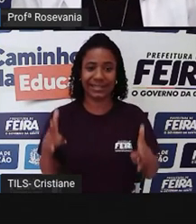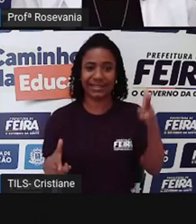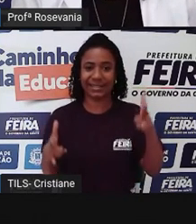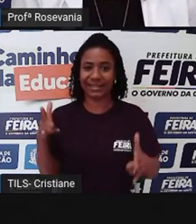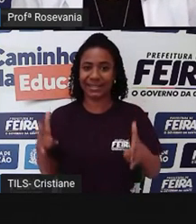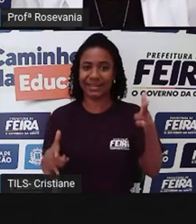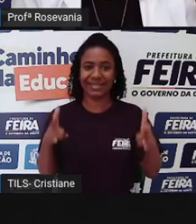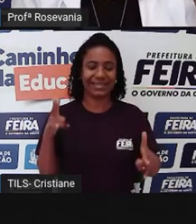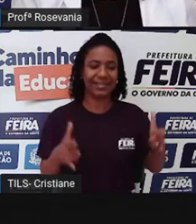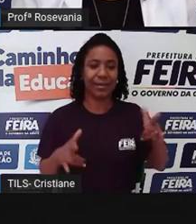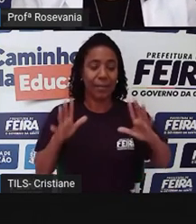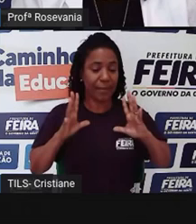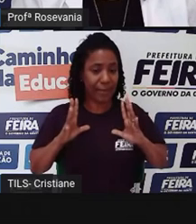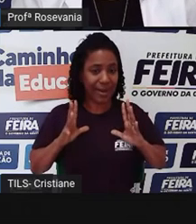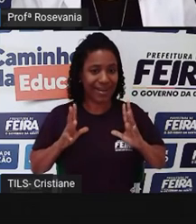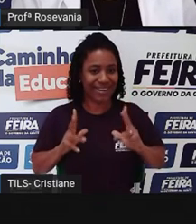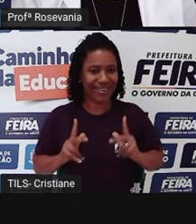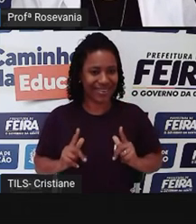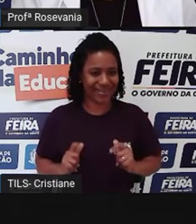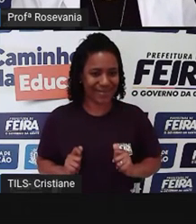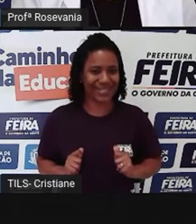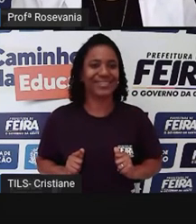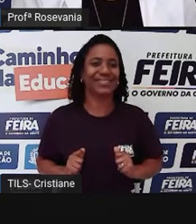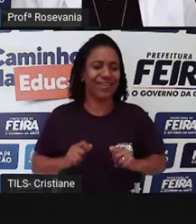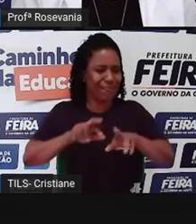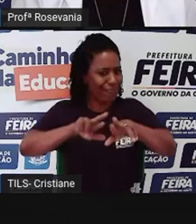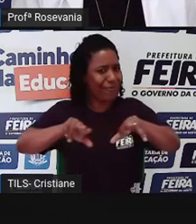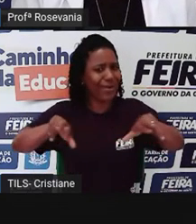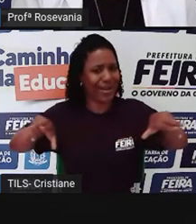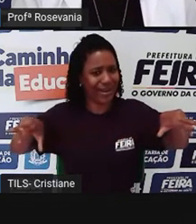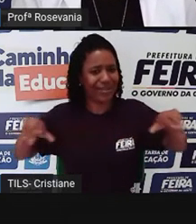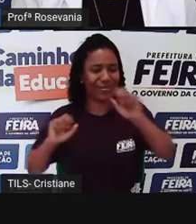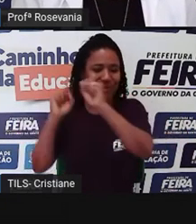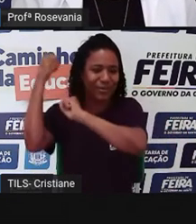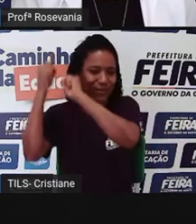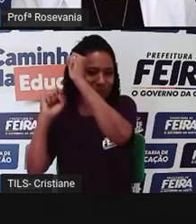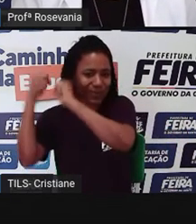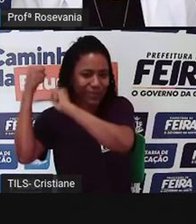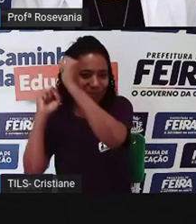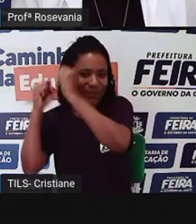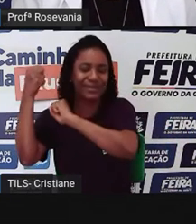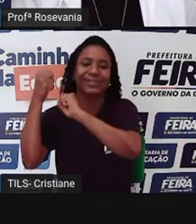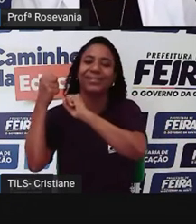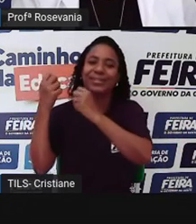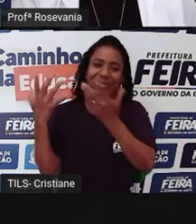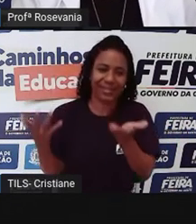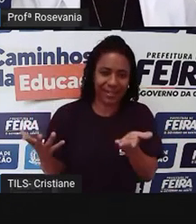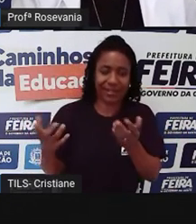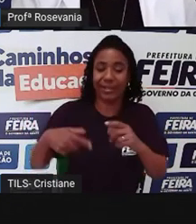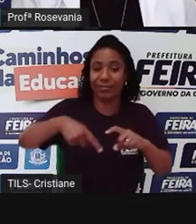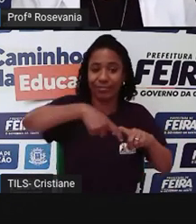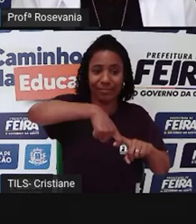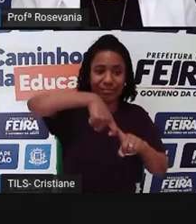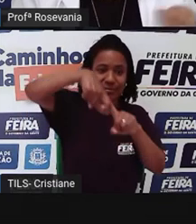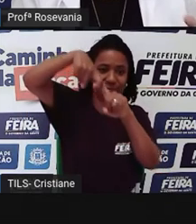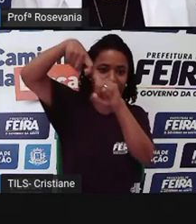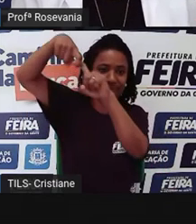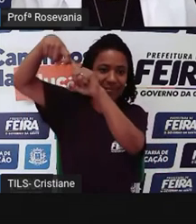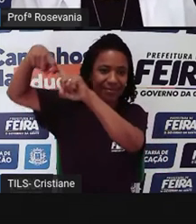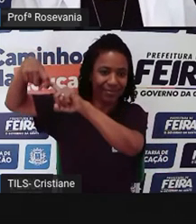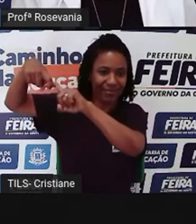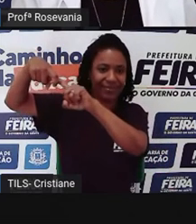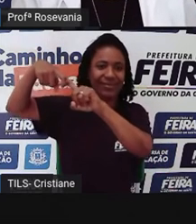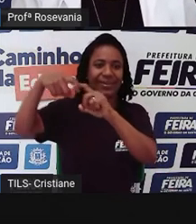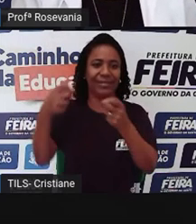produtos tem robô, para uma série de serviços hoje tem robô fazendo, as máquinas, os guindastes, tudo, tudo,